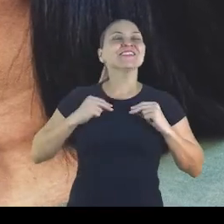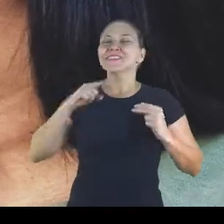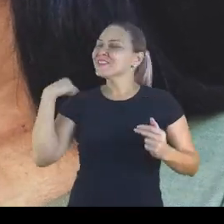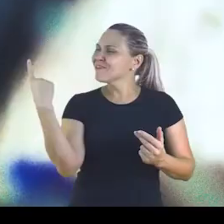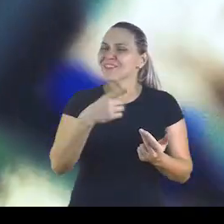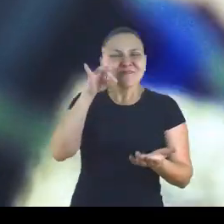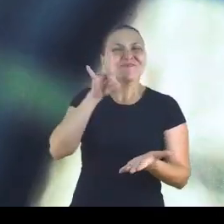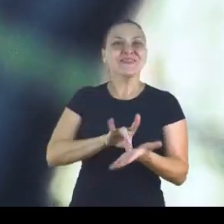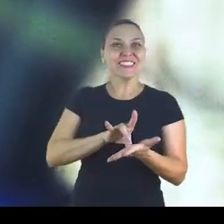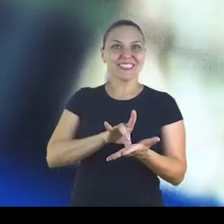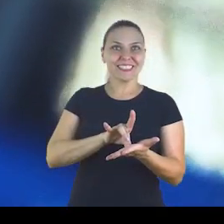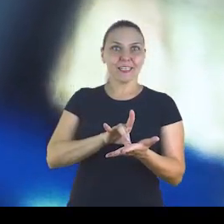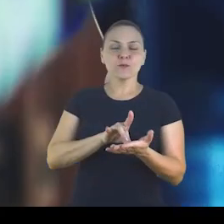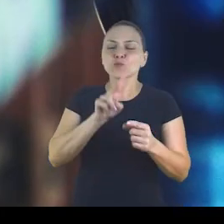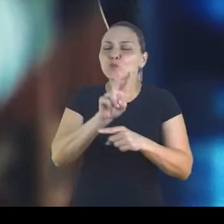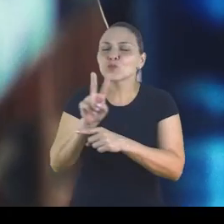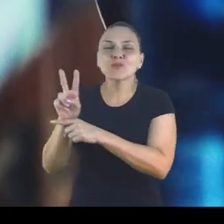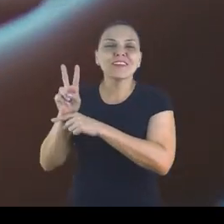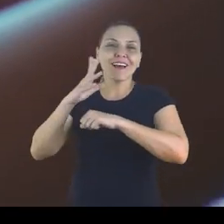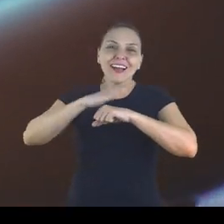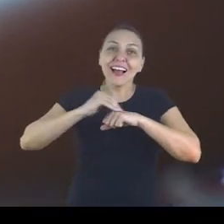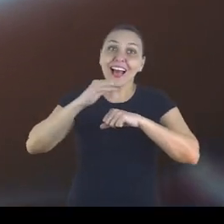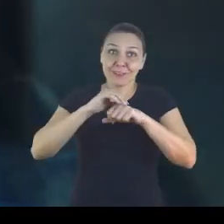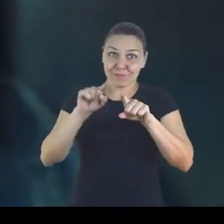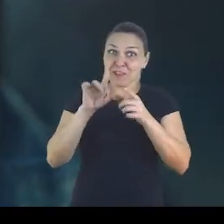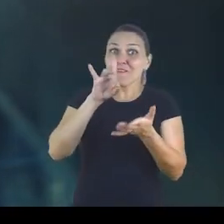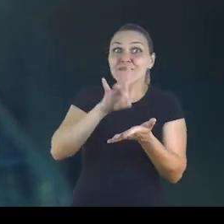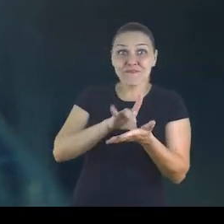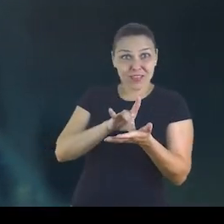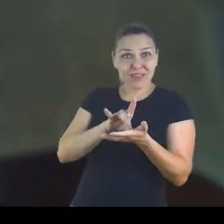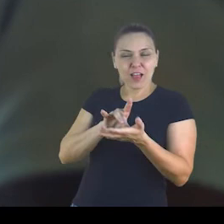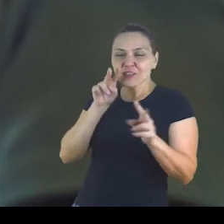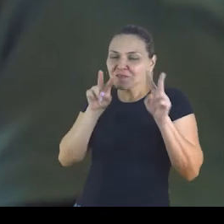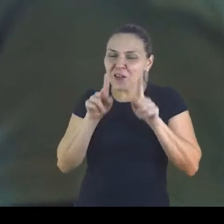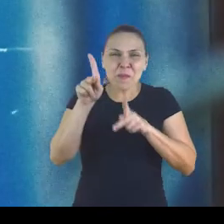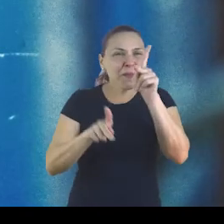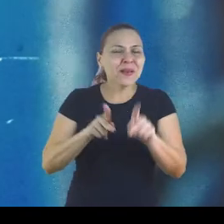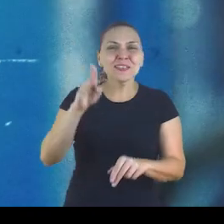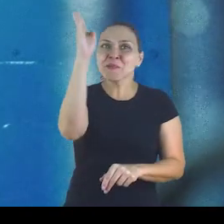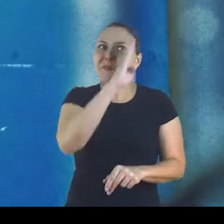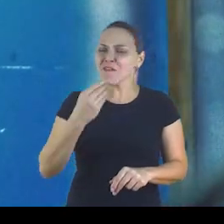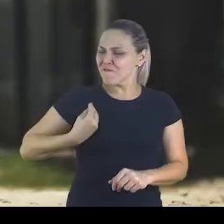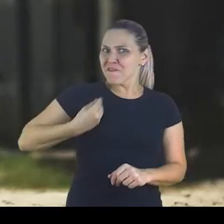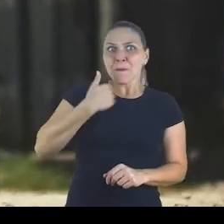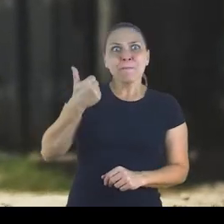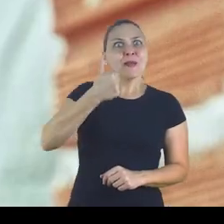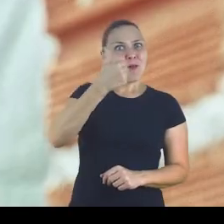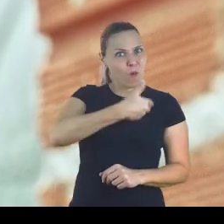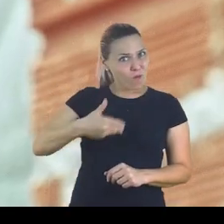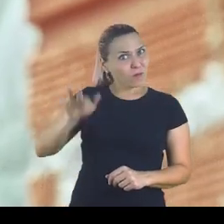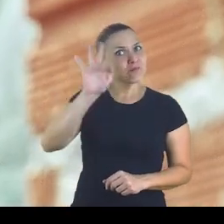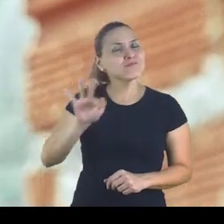vai ser nossa. Foi pelo cuidado, o carinho e a vontade de ver o povo brasileiro viver melhor que o governo